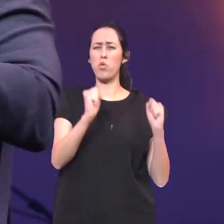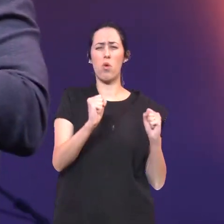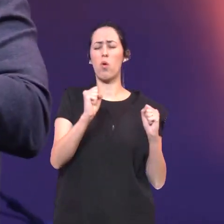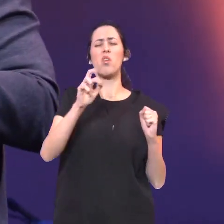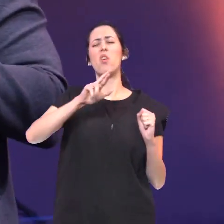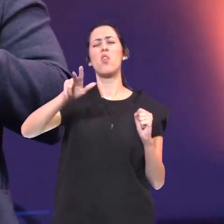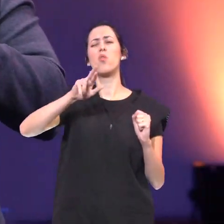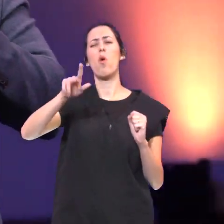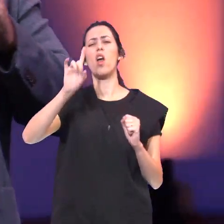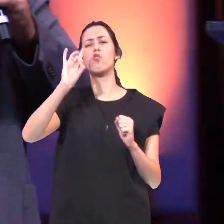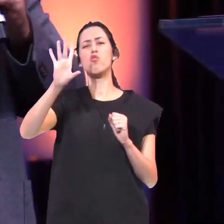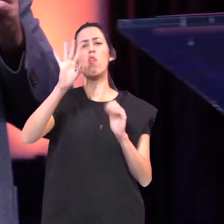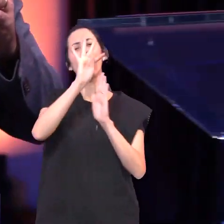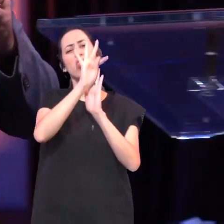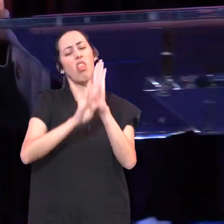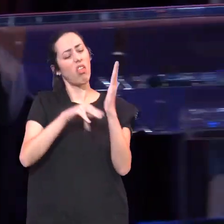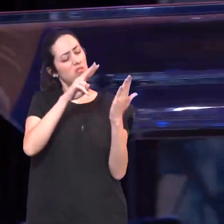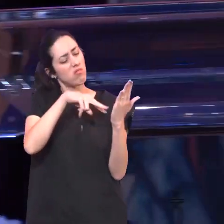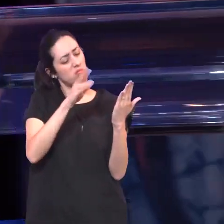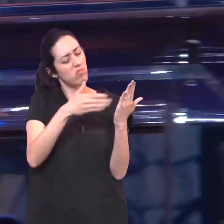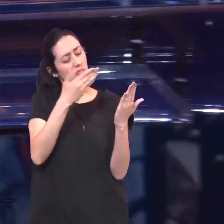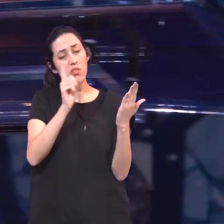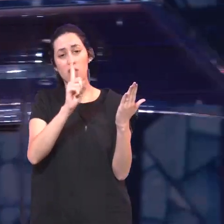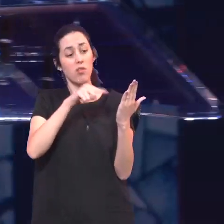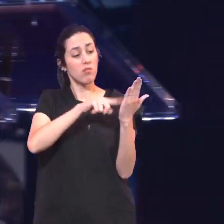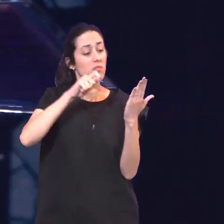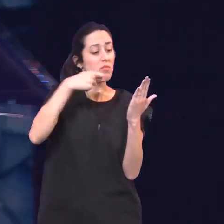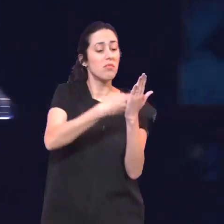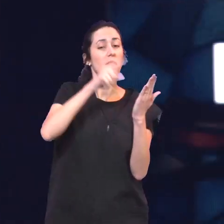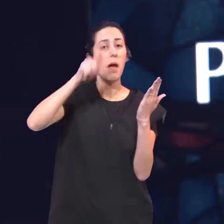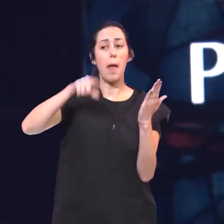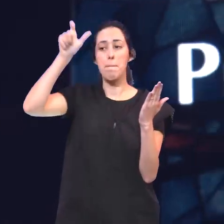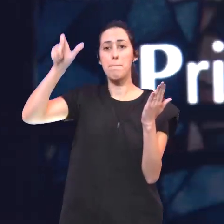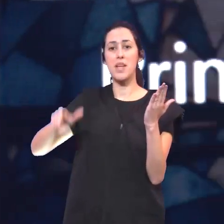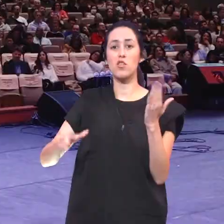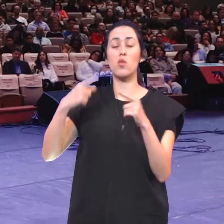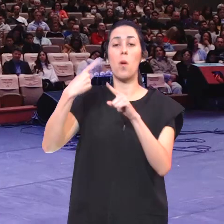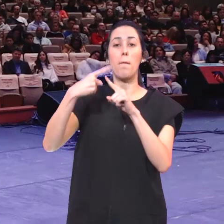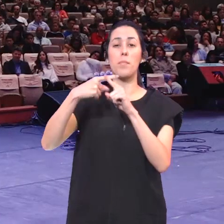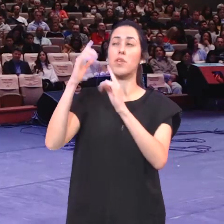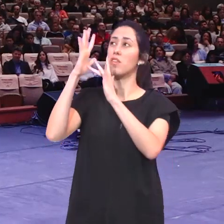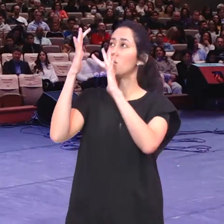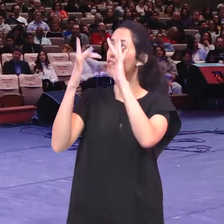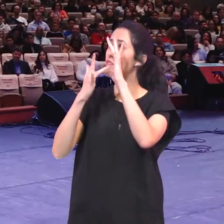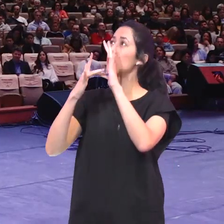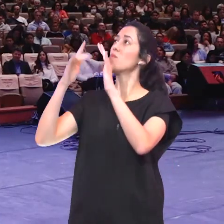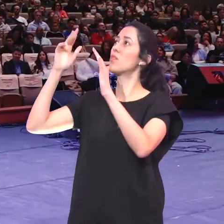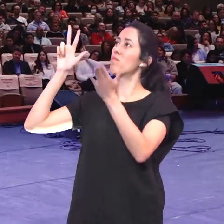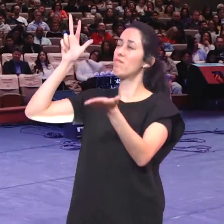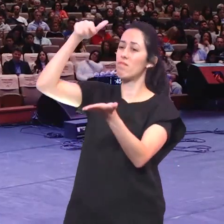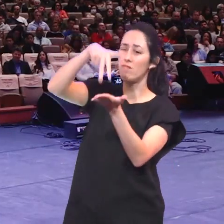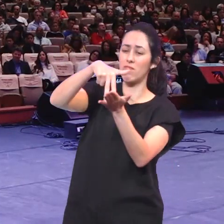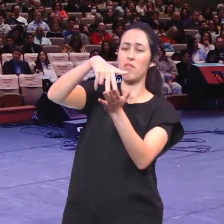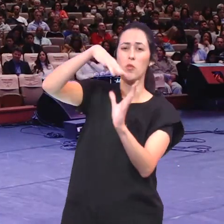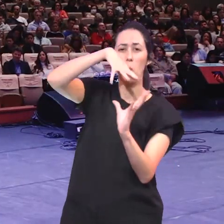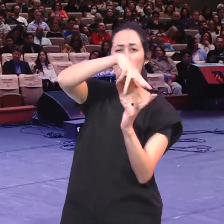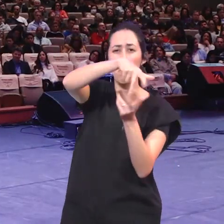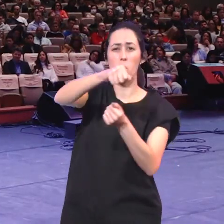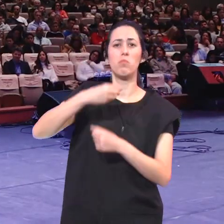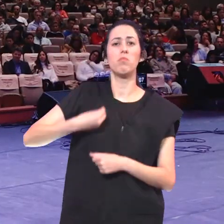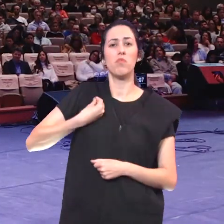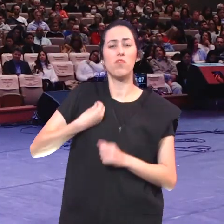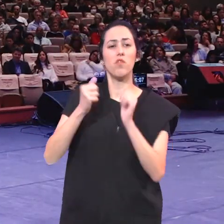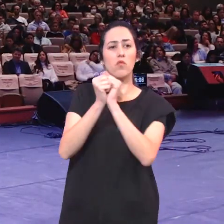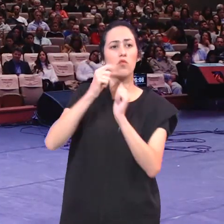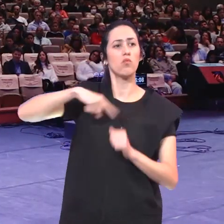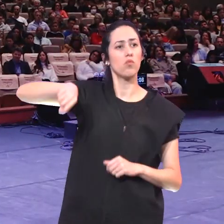é só Uma palavra Mas a palavra De Deus É uma pessoa Porque está escrito Que o verbo Se fez carne E habitou Entre nós Cheio de graça